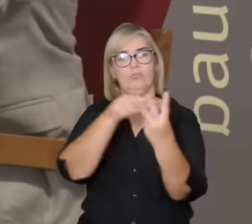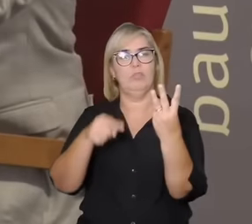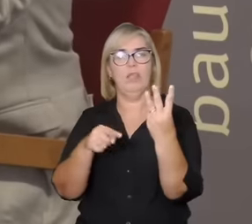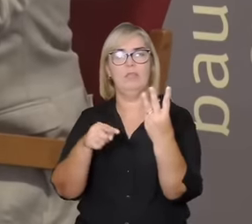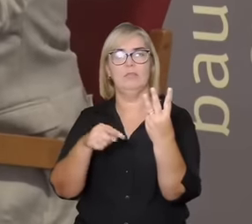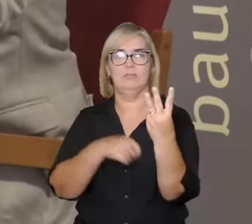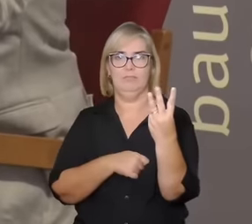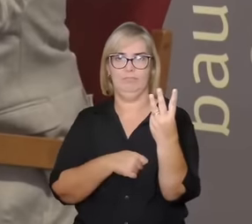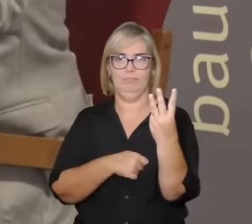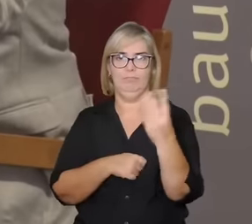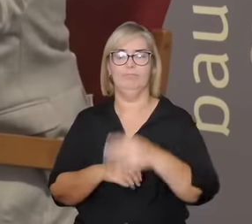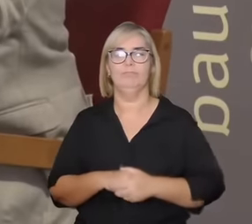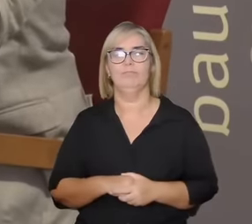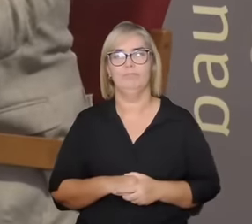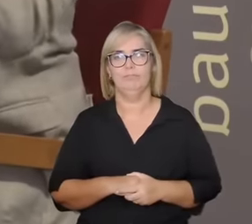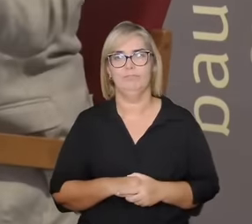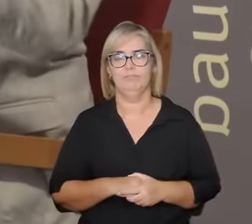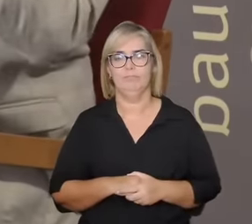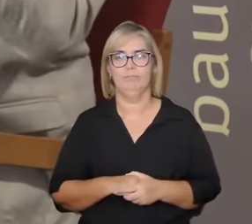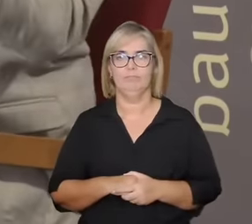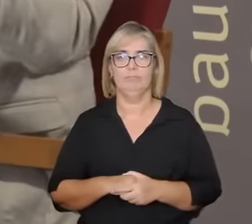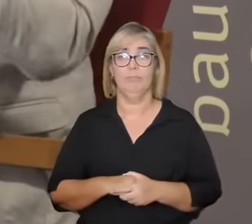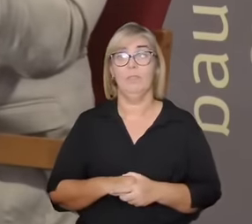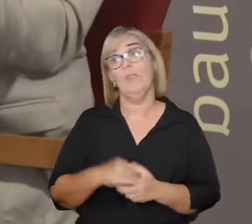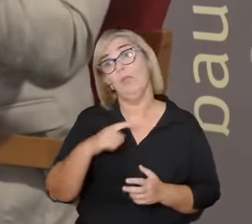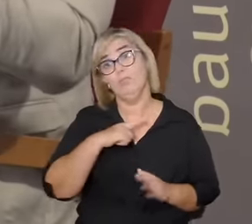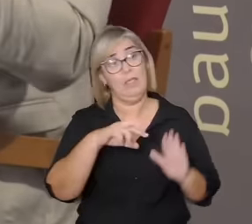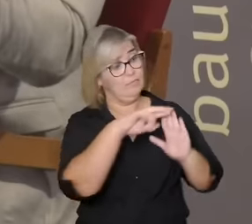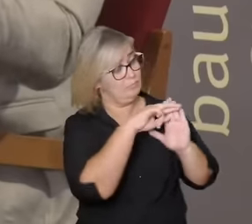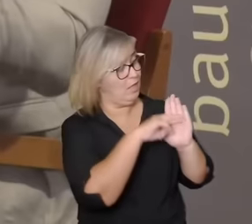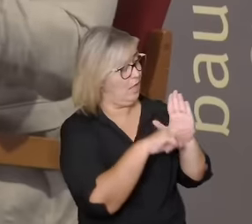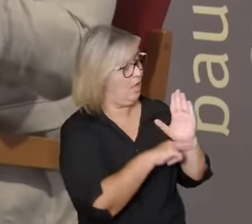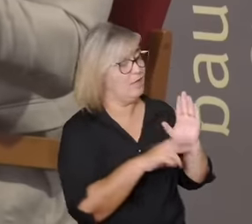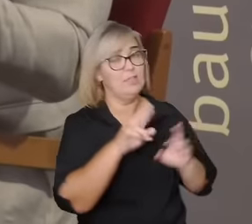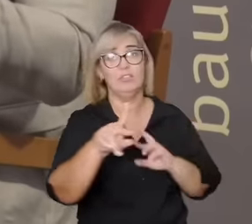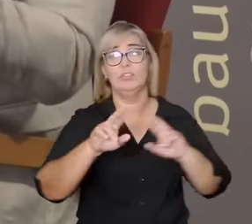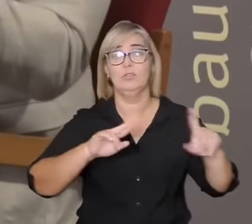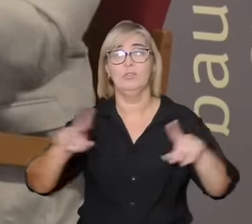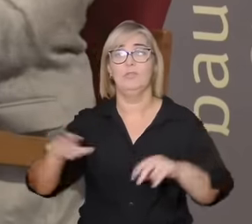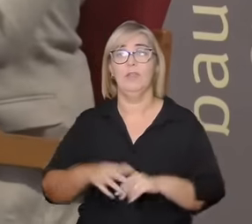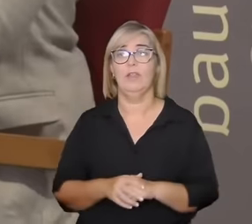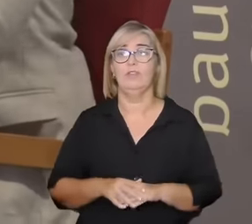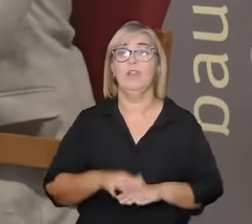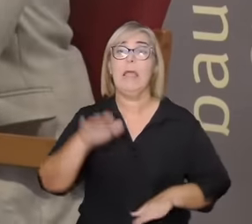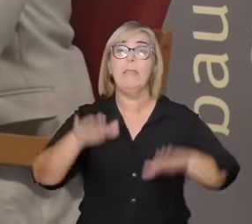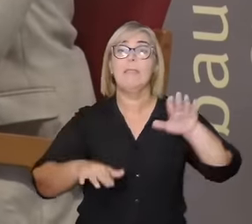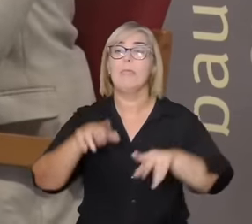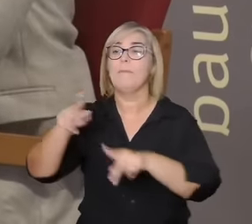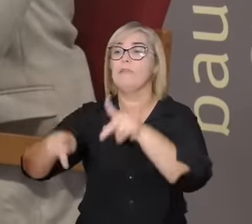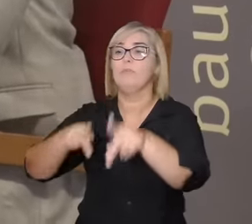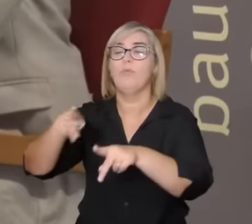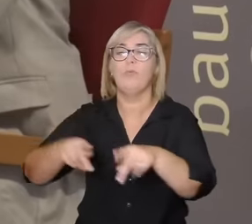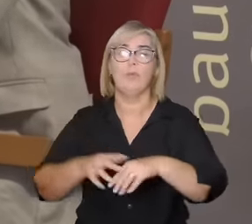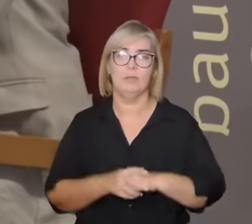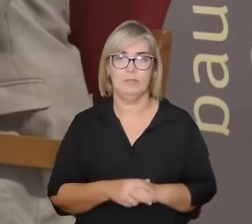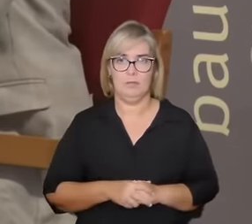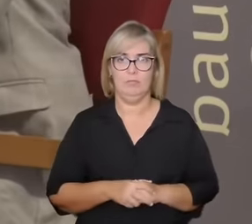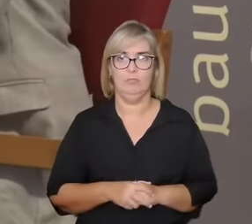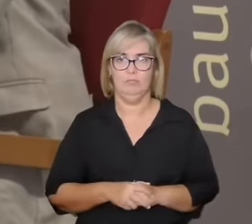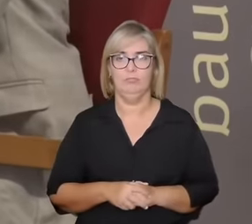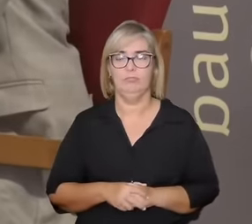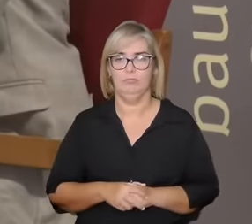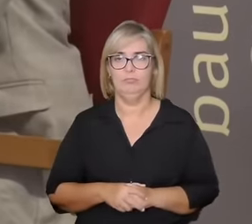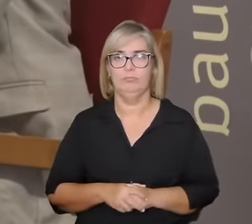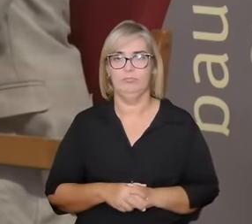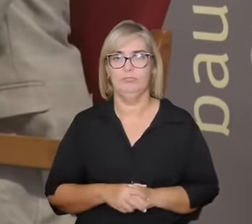eurocristão monogamia então isso modifica-se em cada essas sociedades era diferente não era tanto que